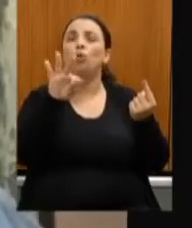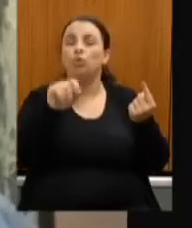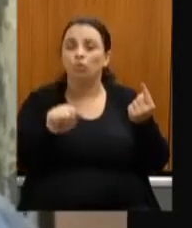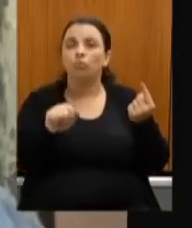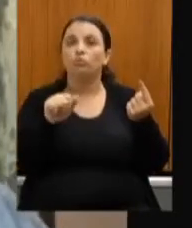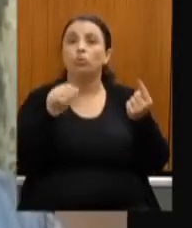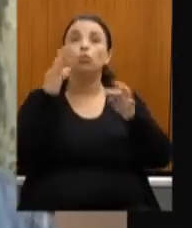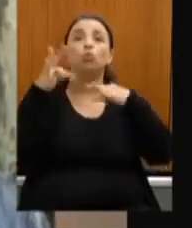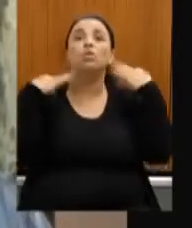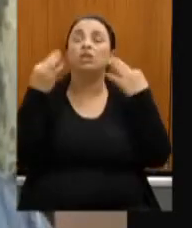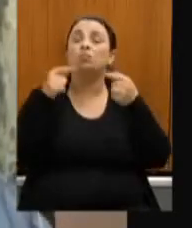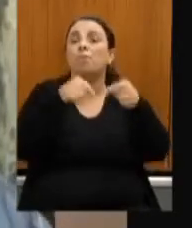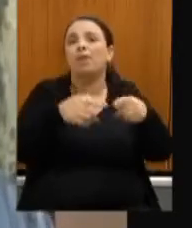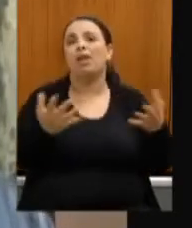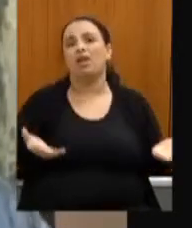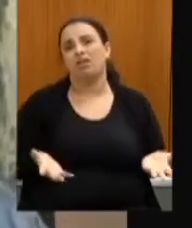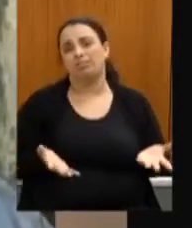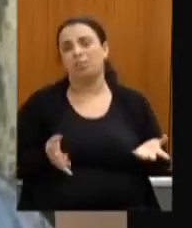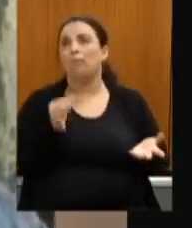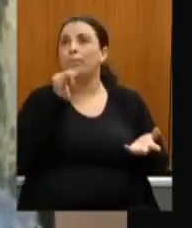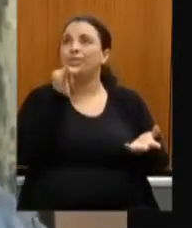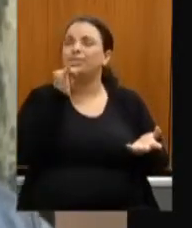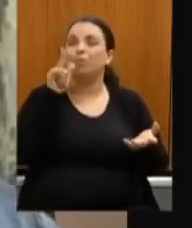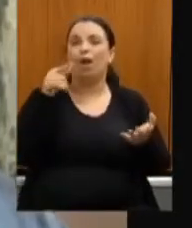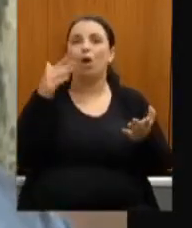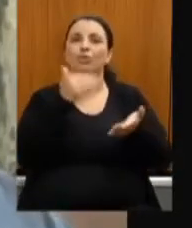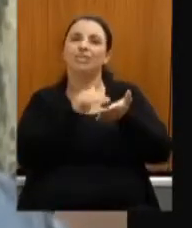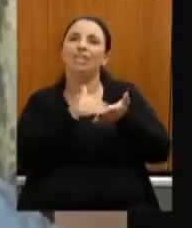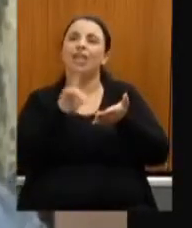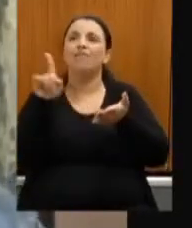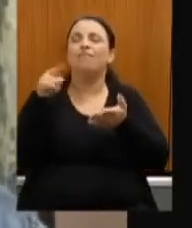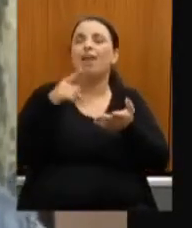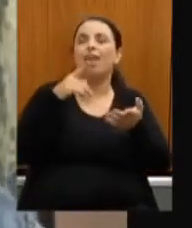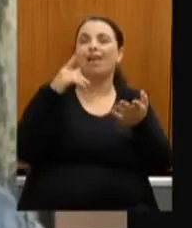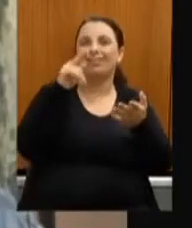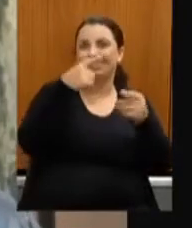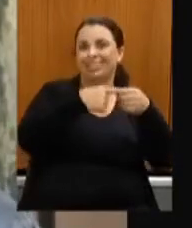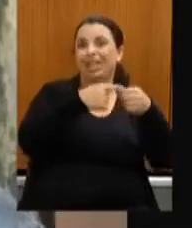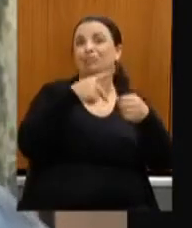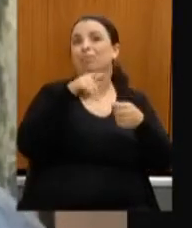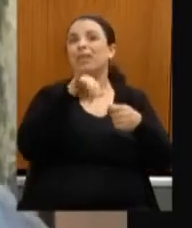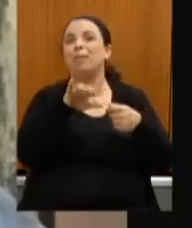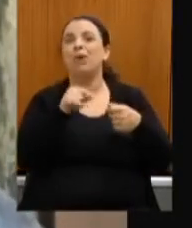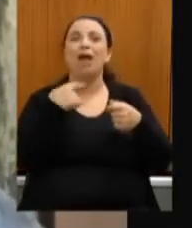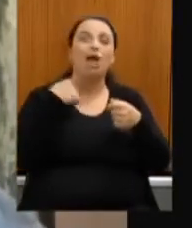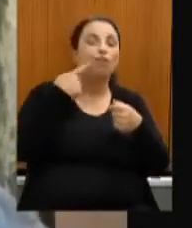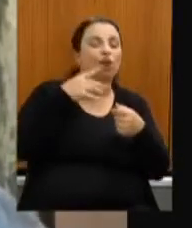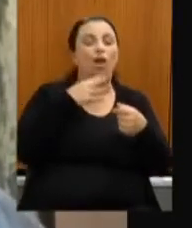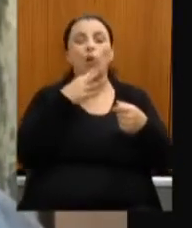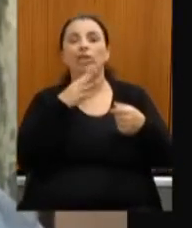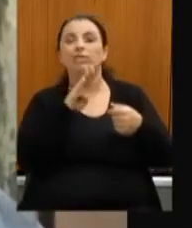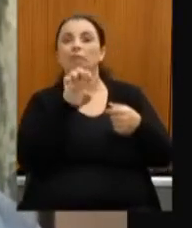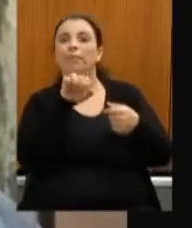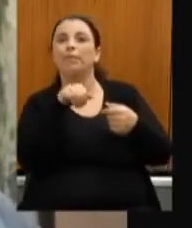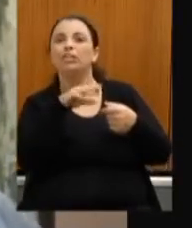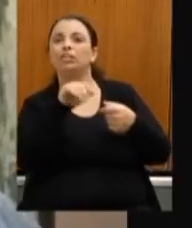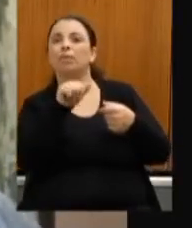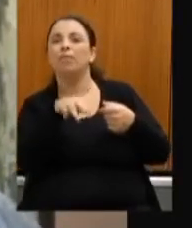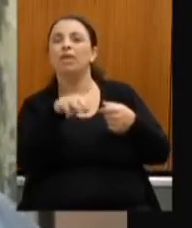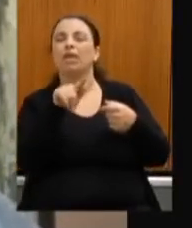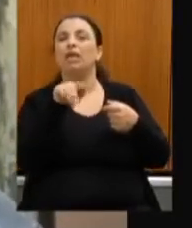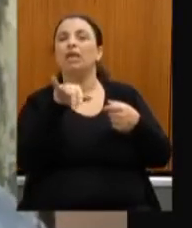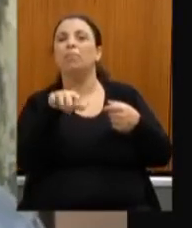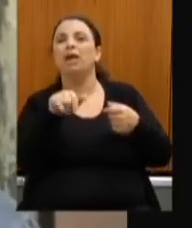o dia que o secretário for lá em Pirapora vamos lá dar uma voltinha no Benjamin Guimarães não é isso ele tem um potencial enorme